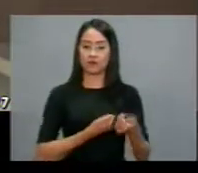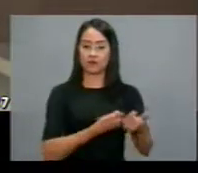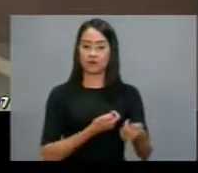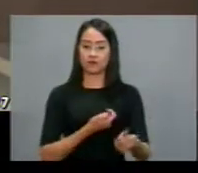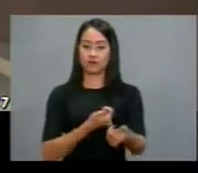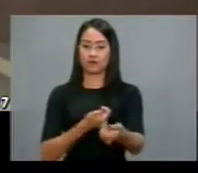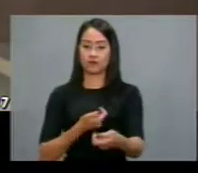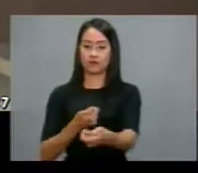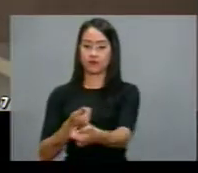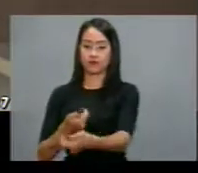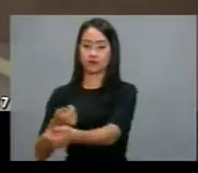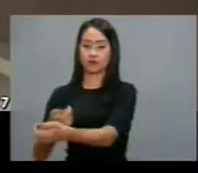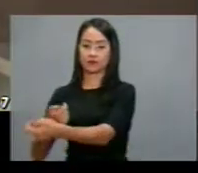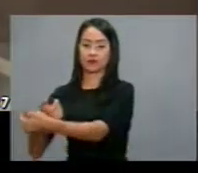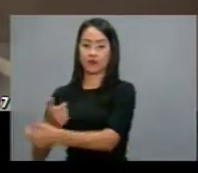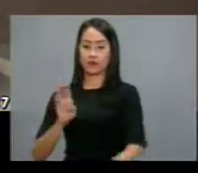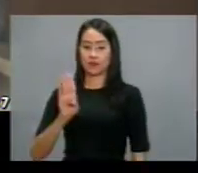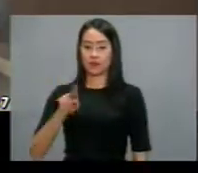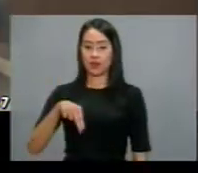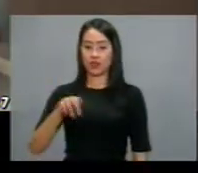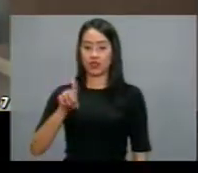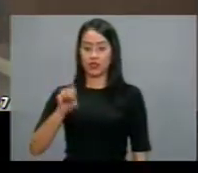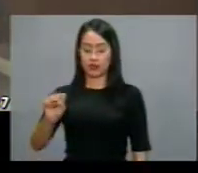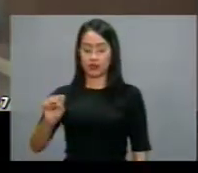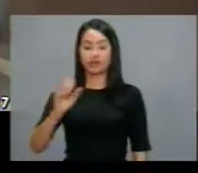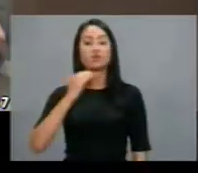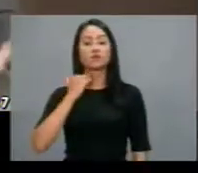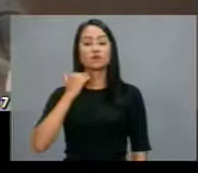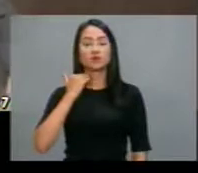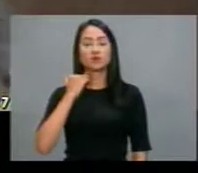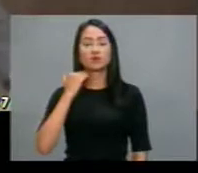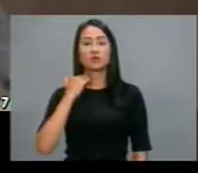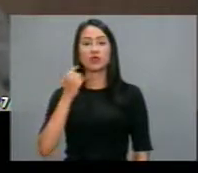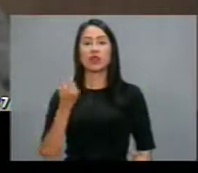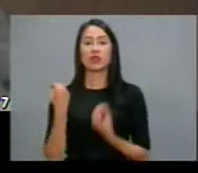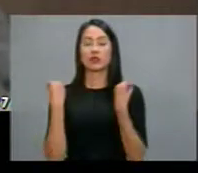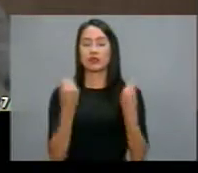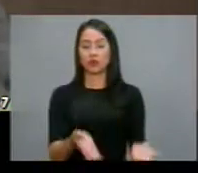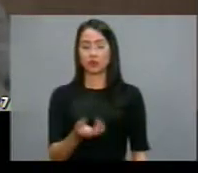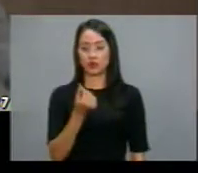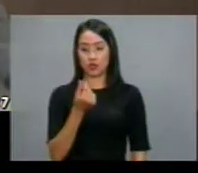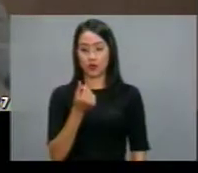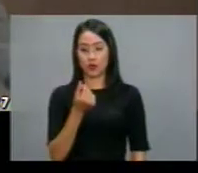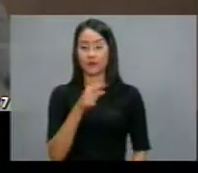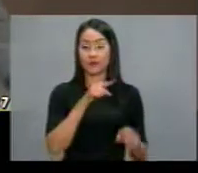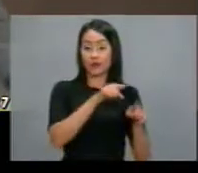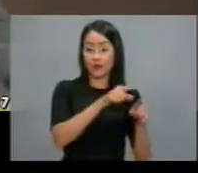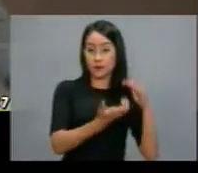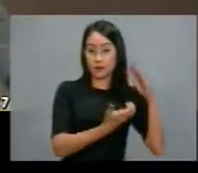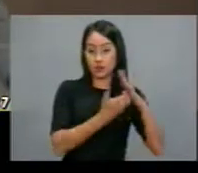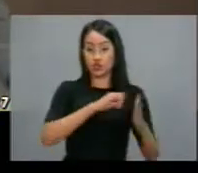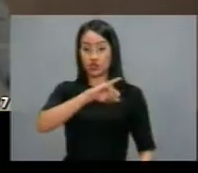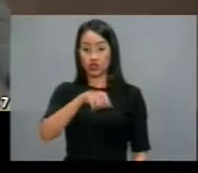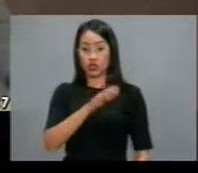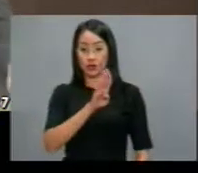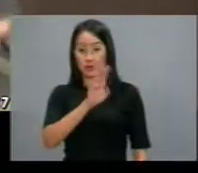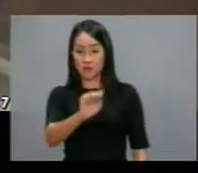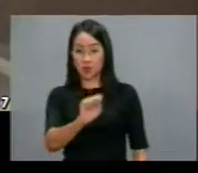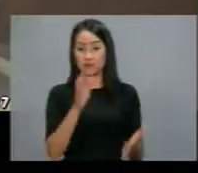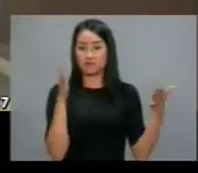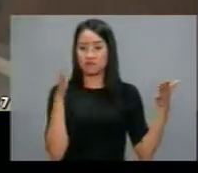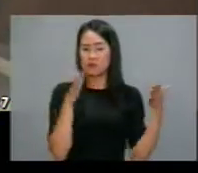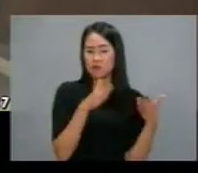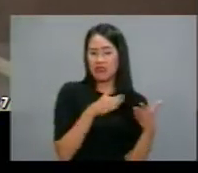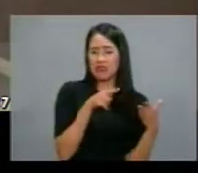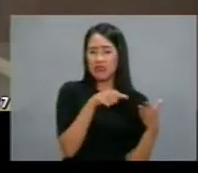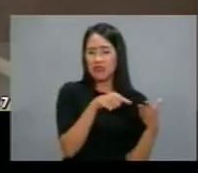linhas do BNDES. A JBS saiu de uma pequena empresa para ser um